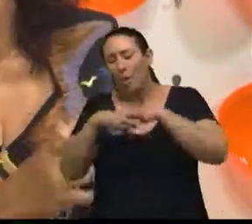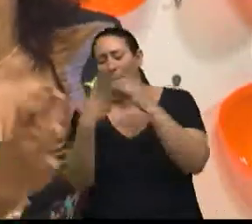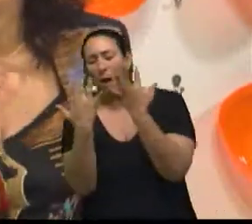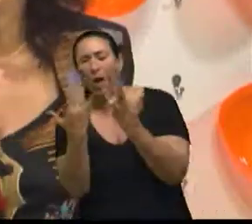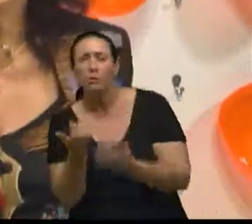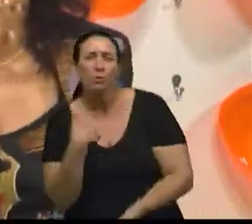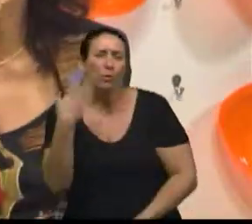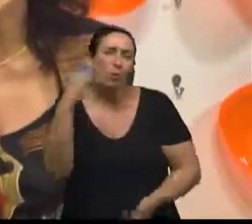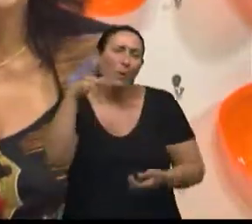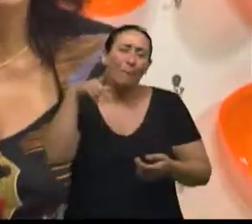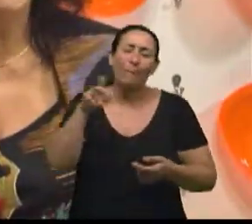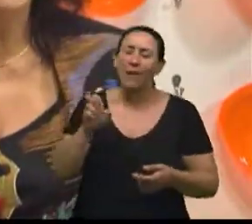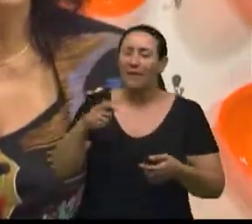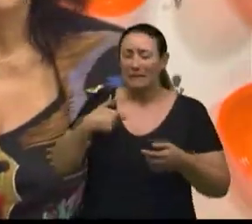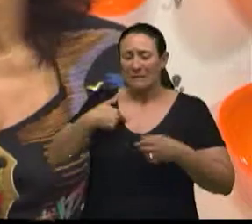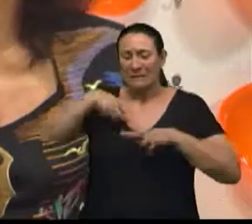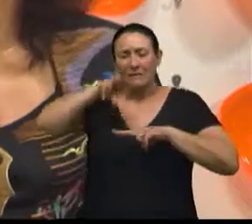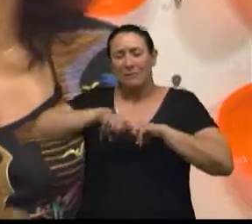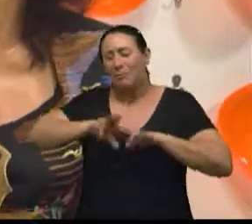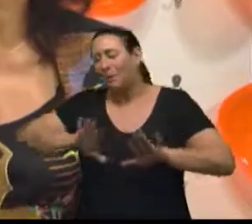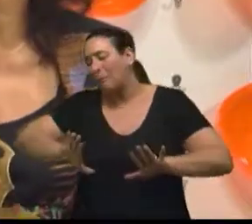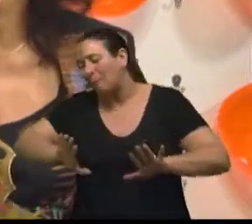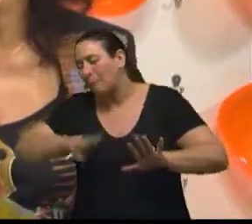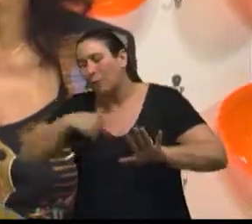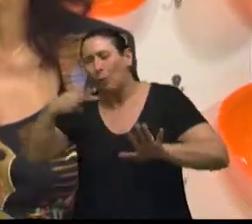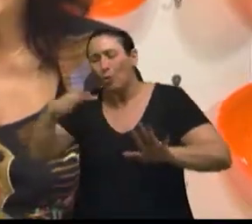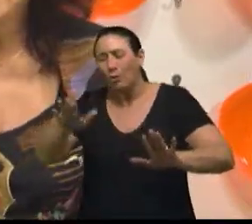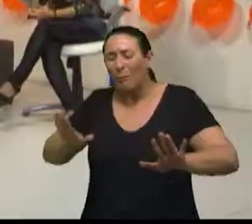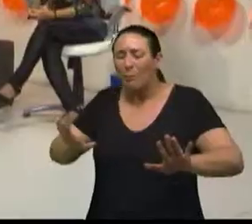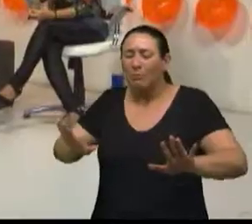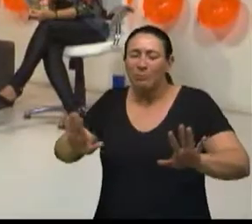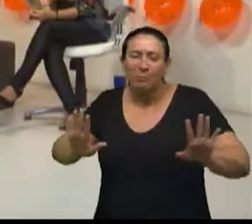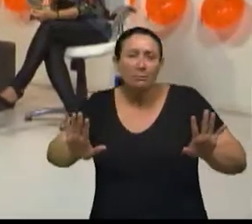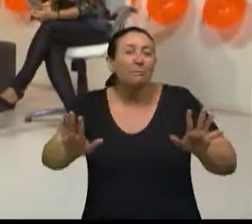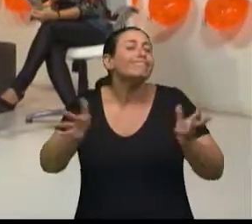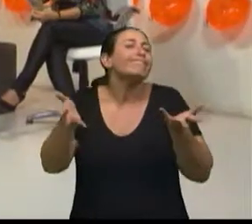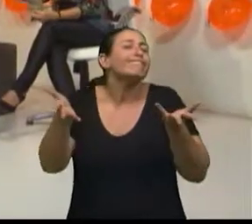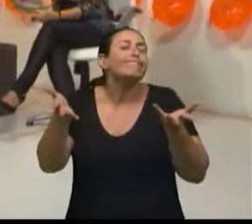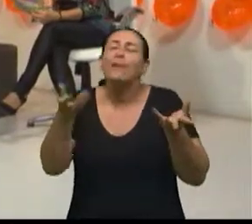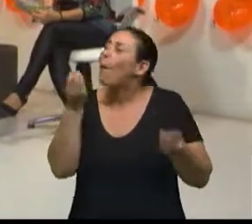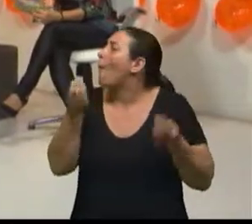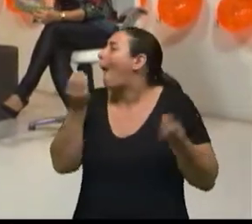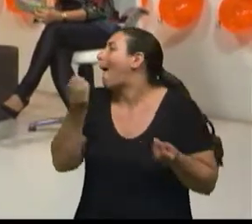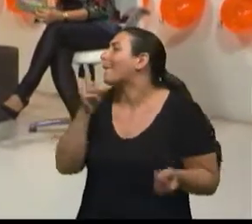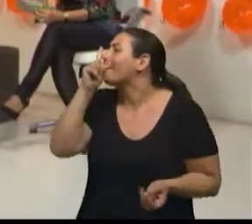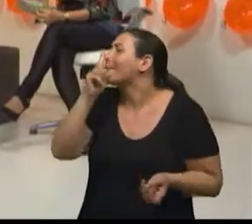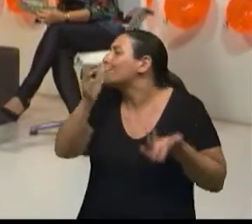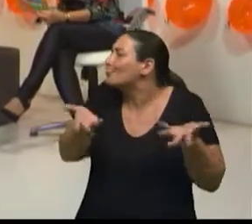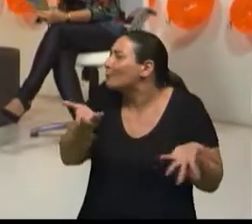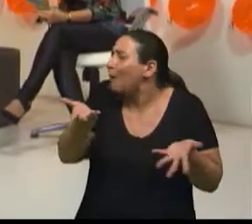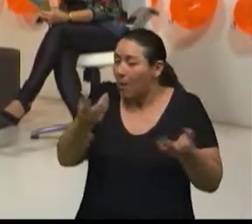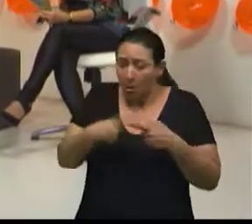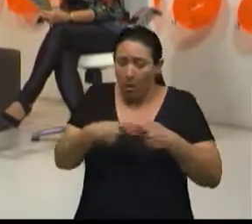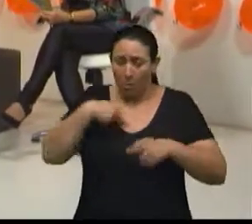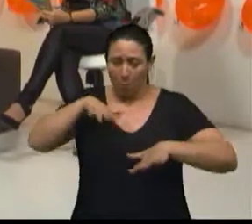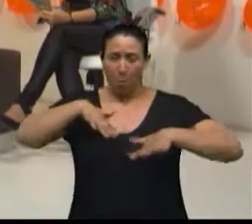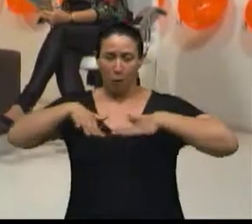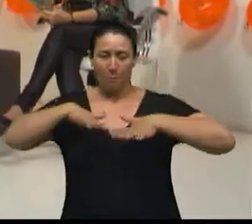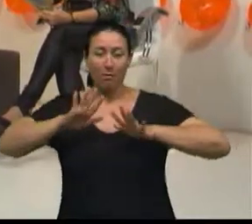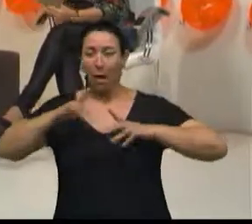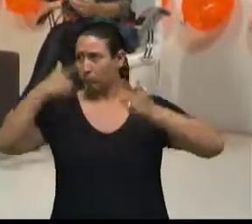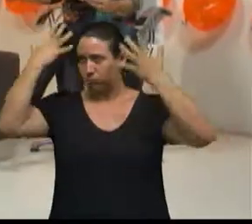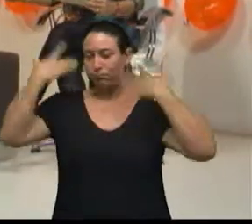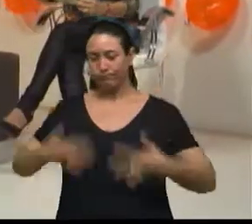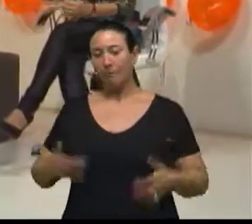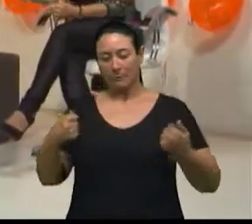eu fico parada porque está me doendo. Qual é o risco maior de eu não me movimentar, já que o meu corpo é uma